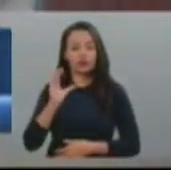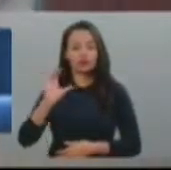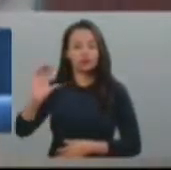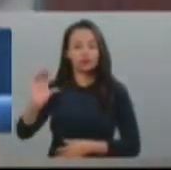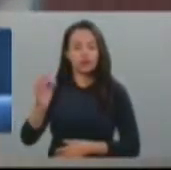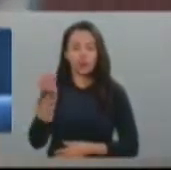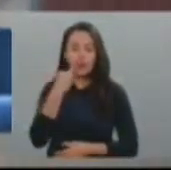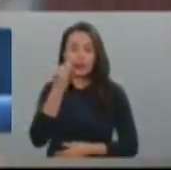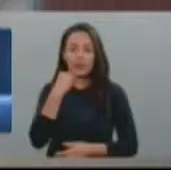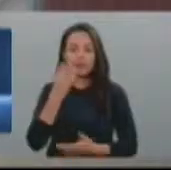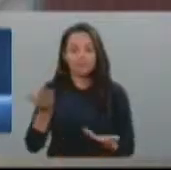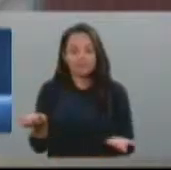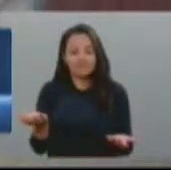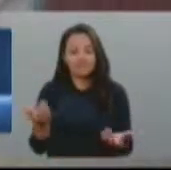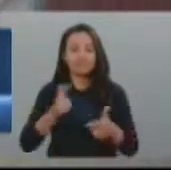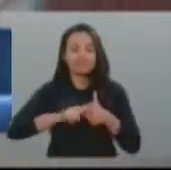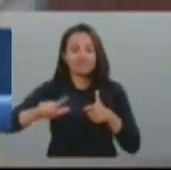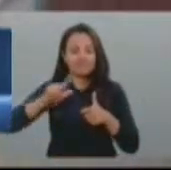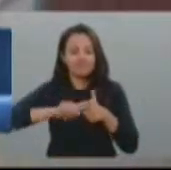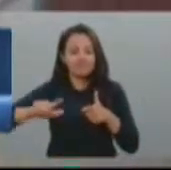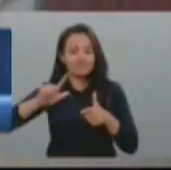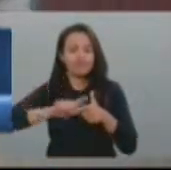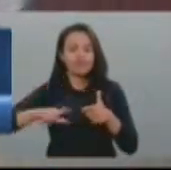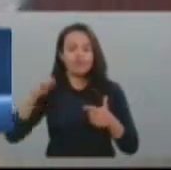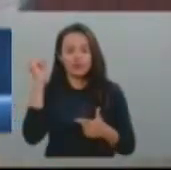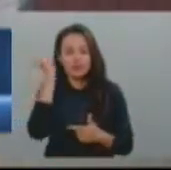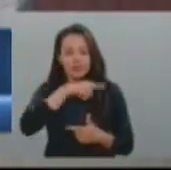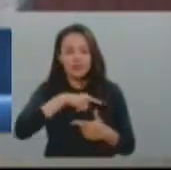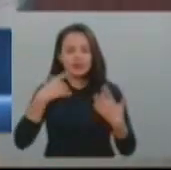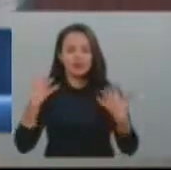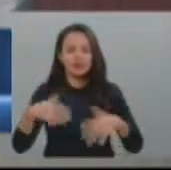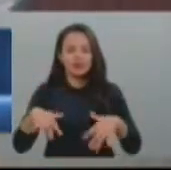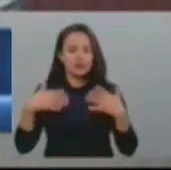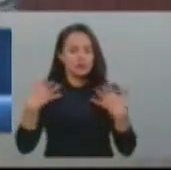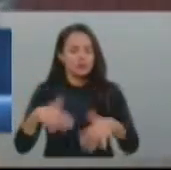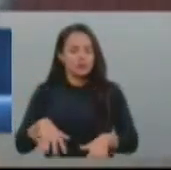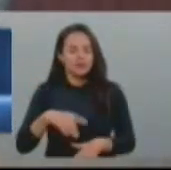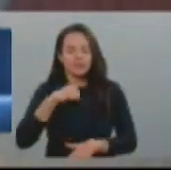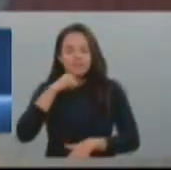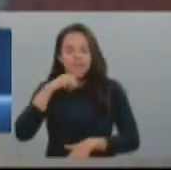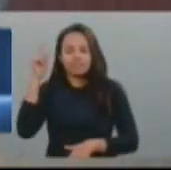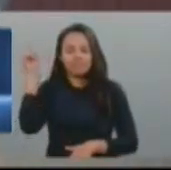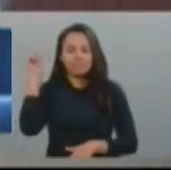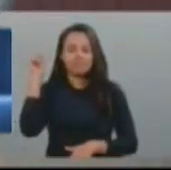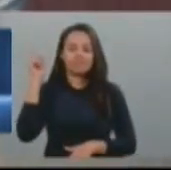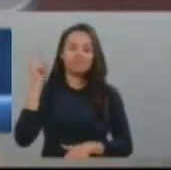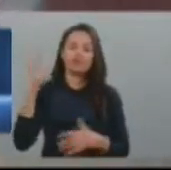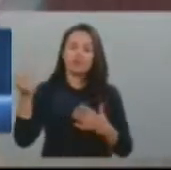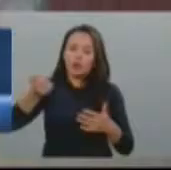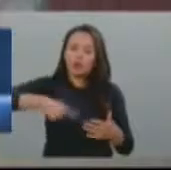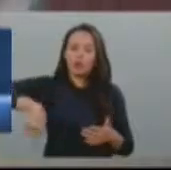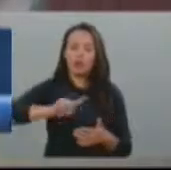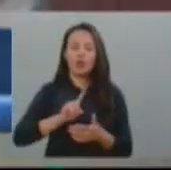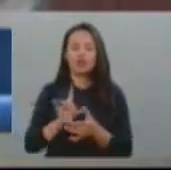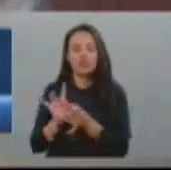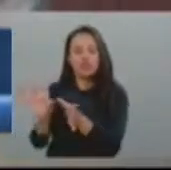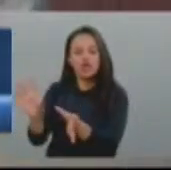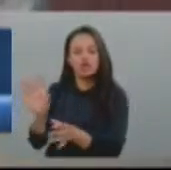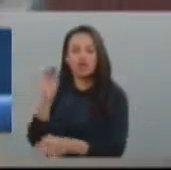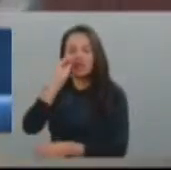paciente. Então, é um problema que torna-se um problema grave, torna-se um problema social e que a gente não pode deixar